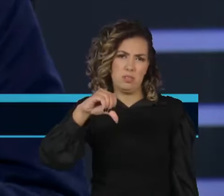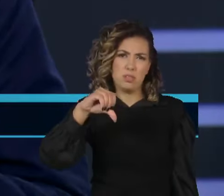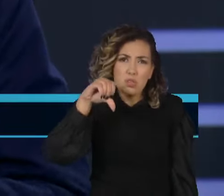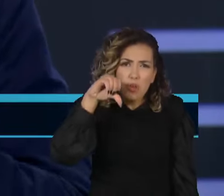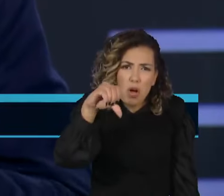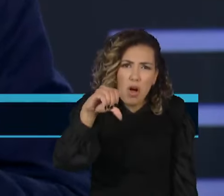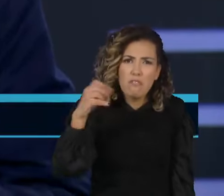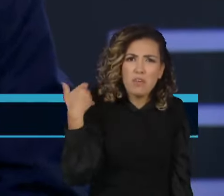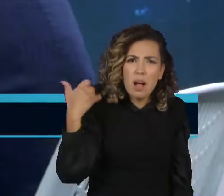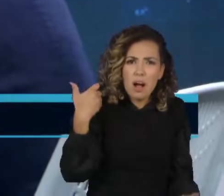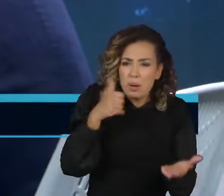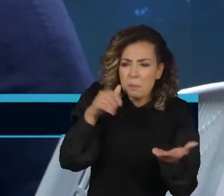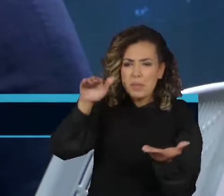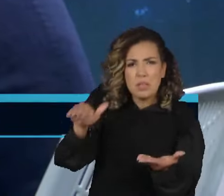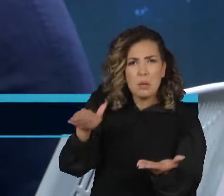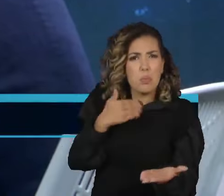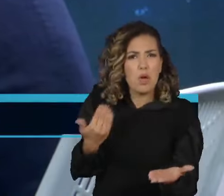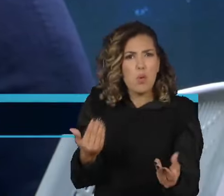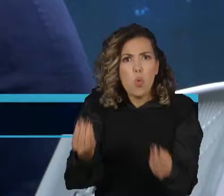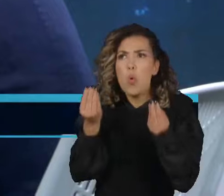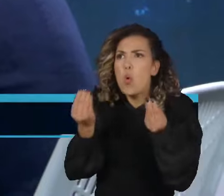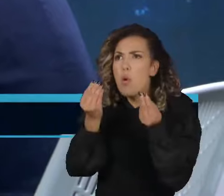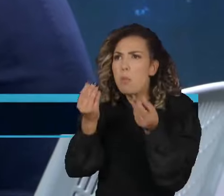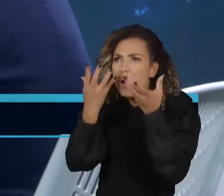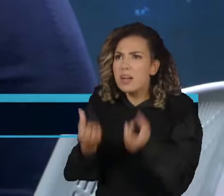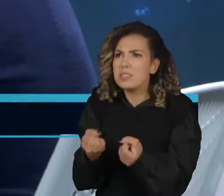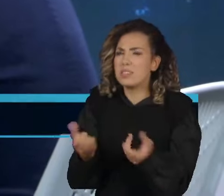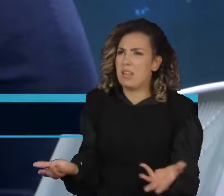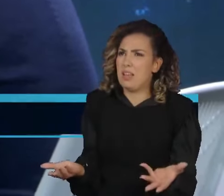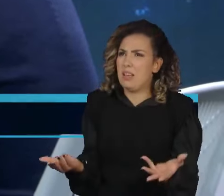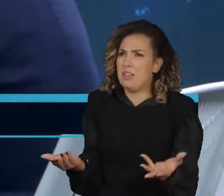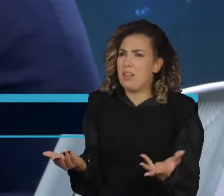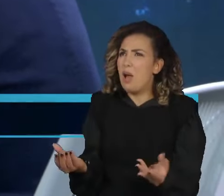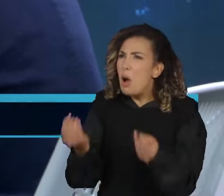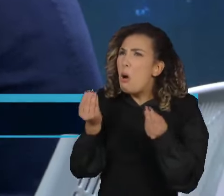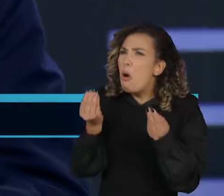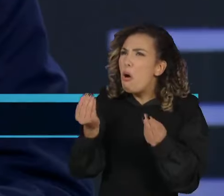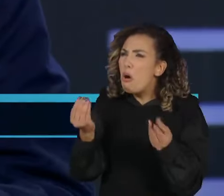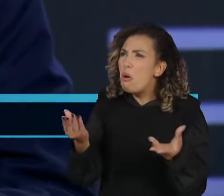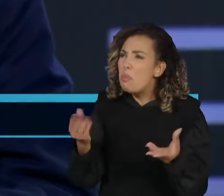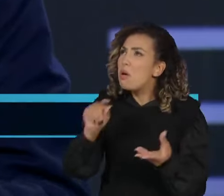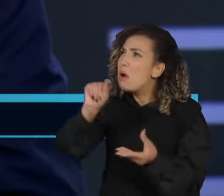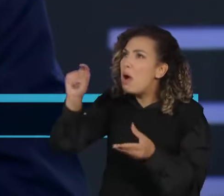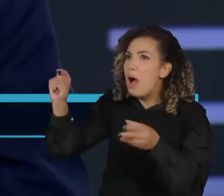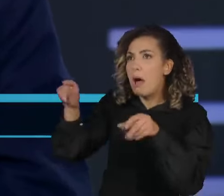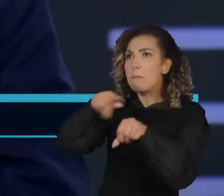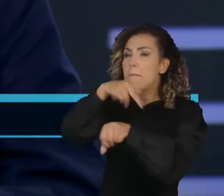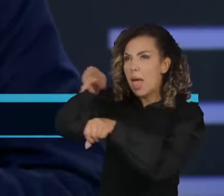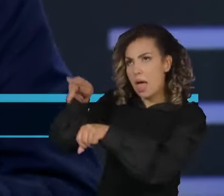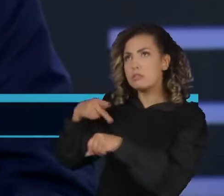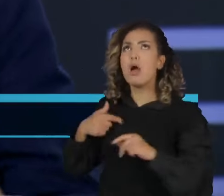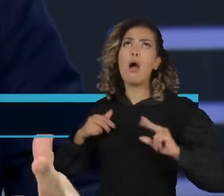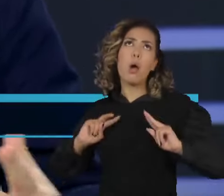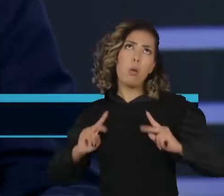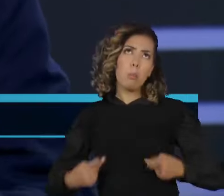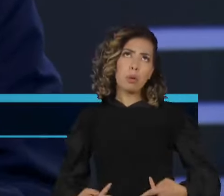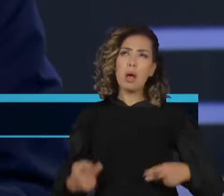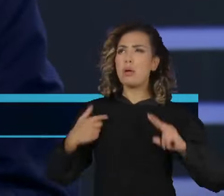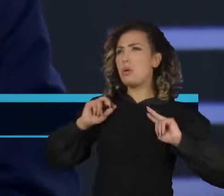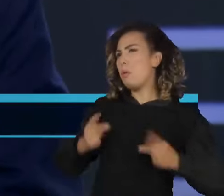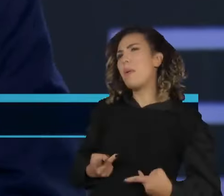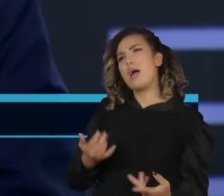que isso pode ser aceitável por países que se dizem humanos? É uma coisa que, para mim,